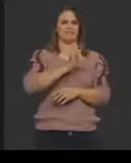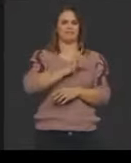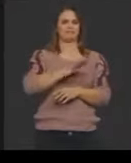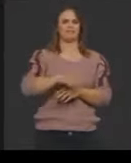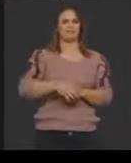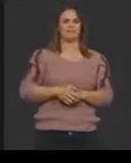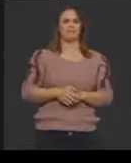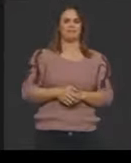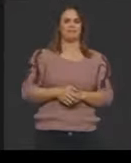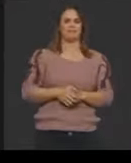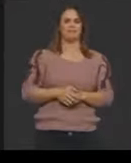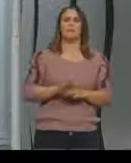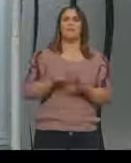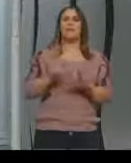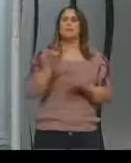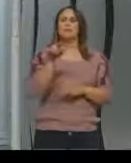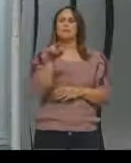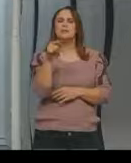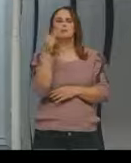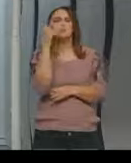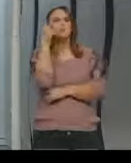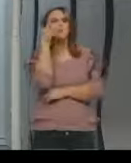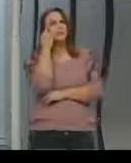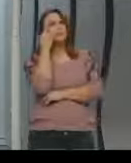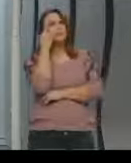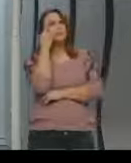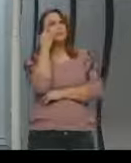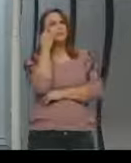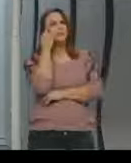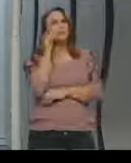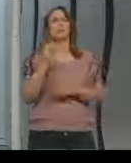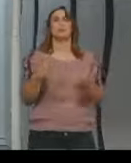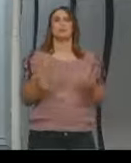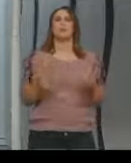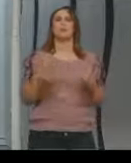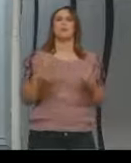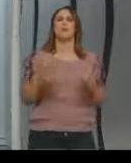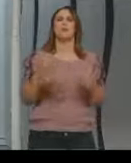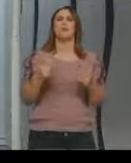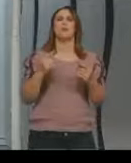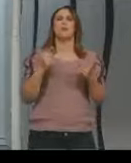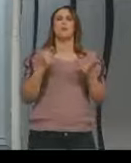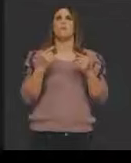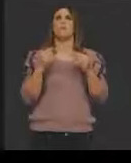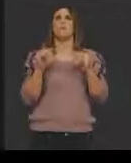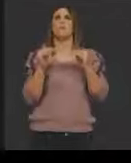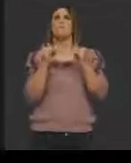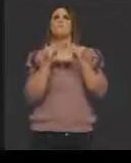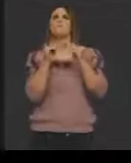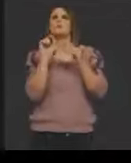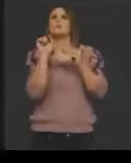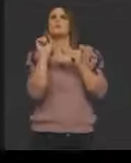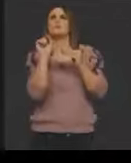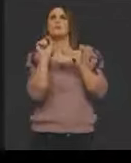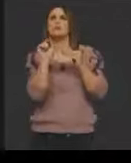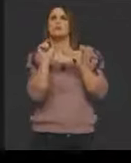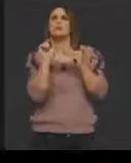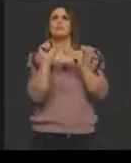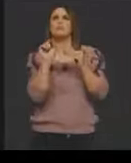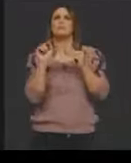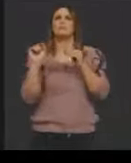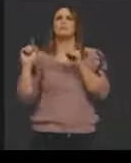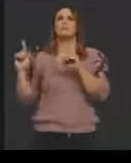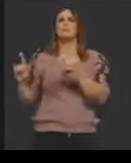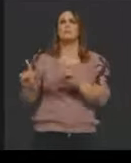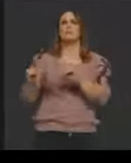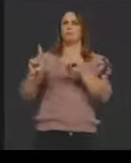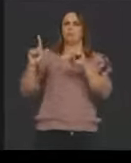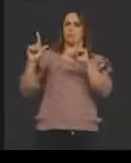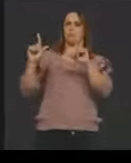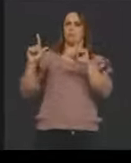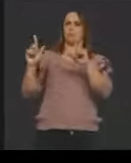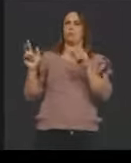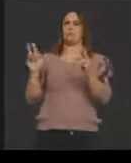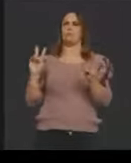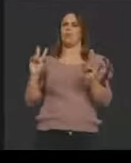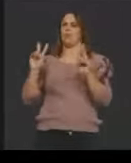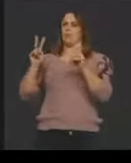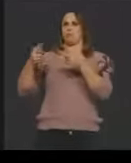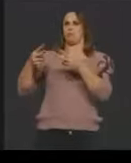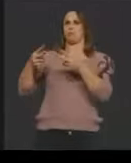o que tem a ver, qual é a relação que existe entre uma campanha para reconhecimento de